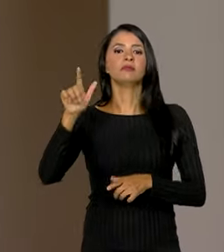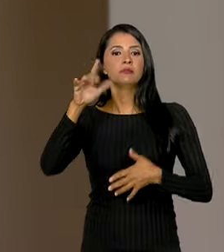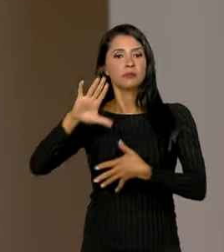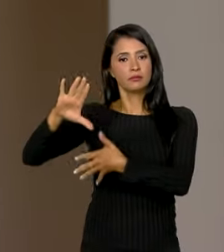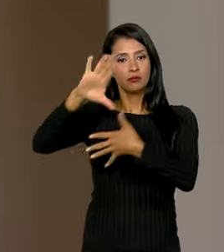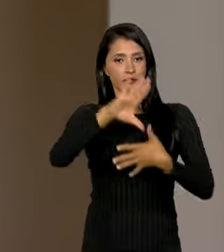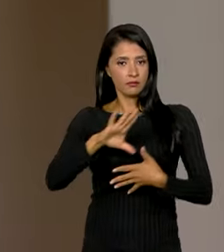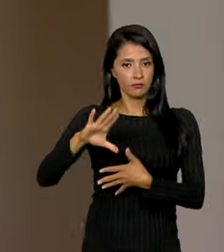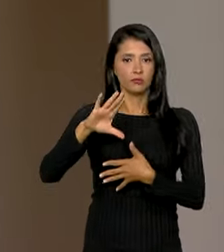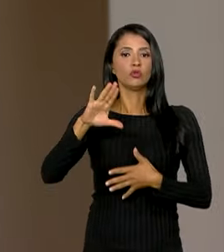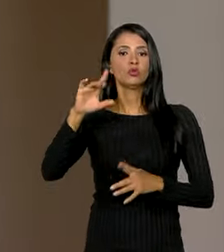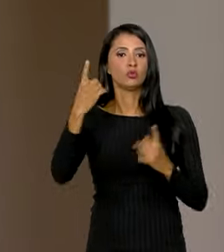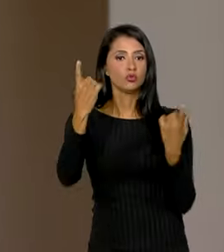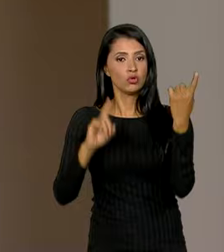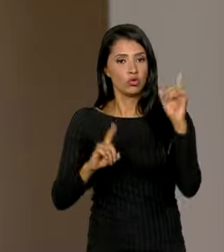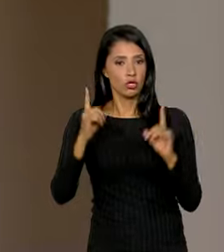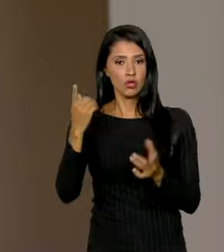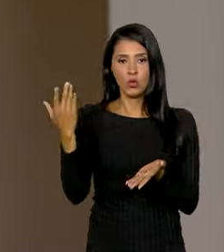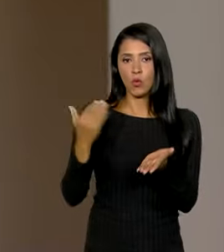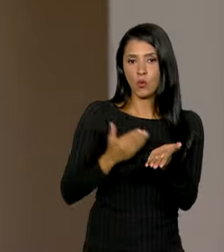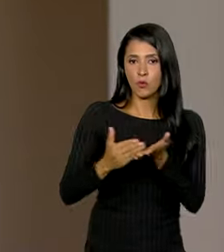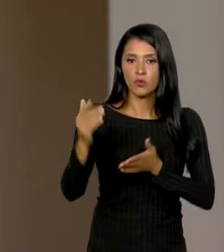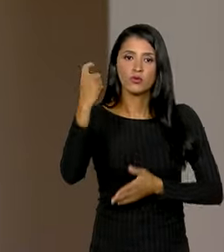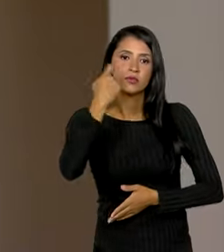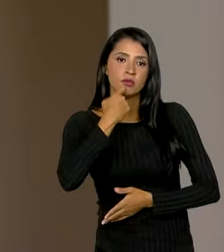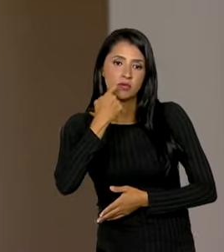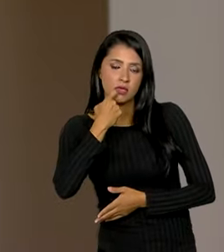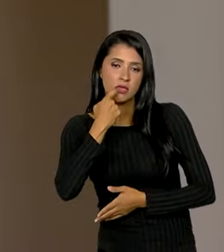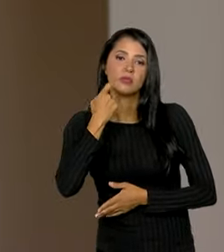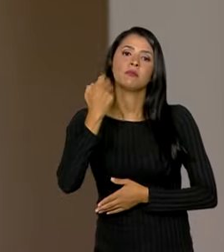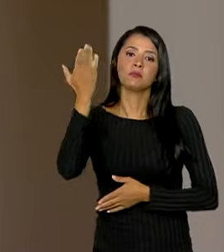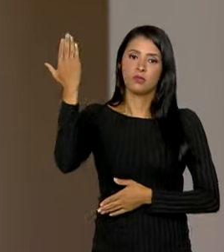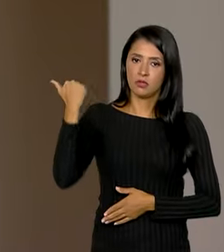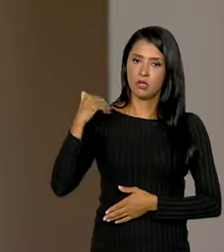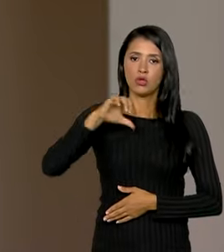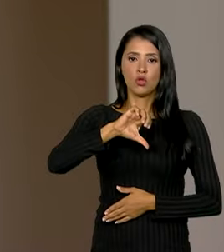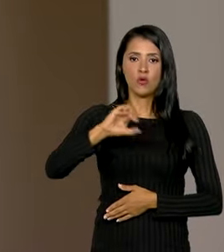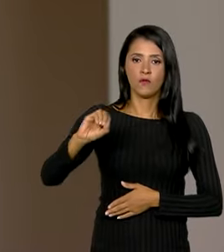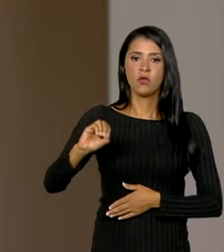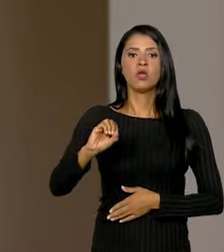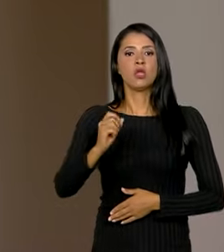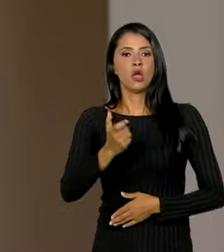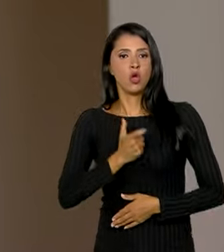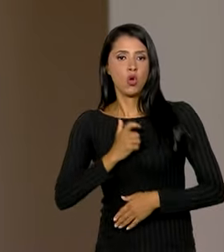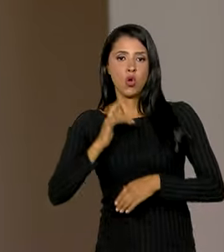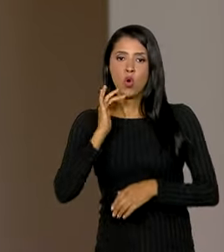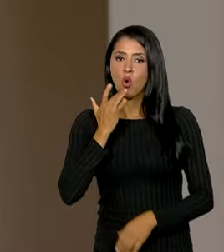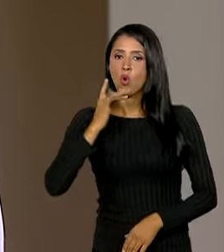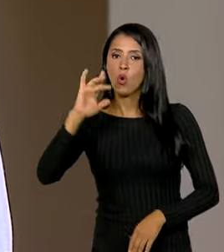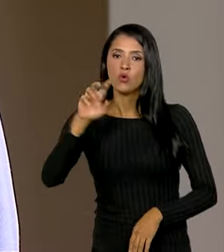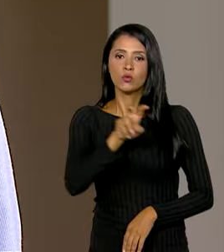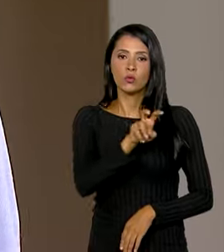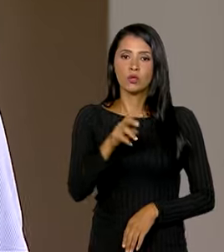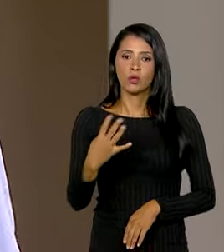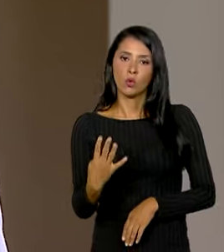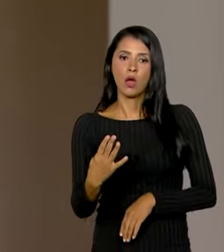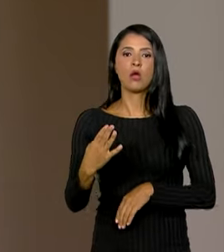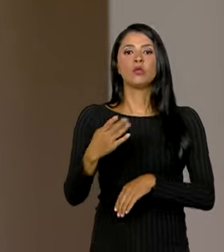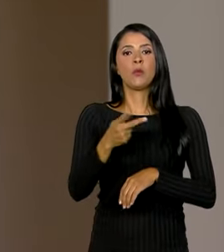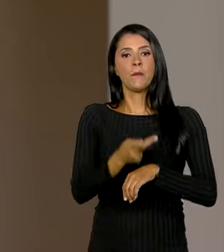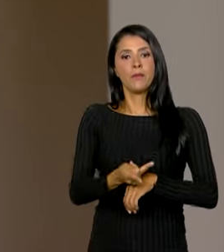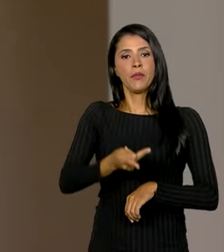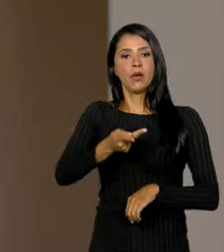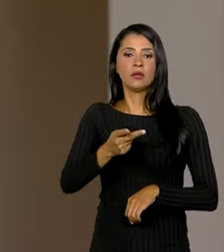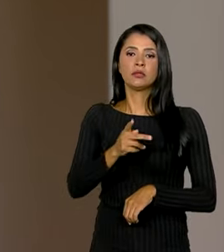começaram na última sexta-feira. Foram 90 medalhas de ouro, 54 de prata e 54 bronzes. Os